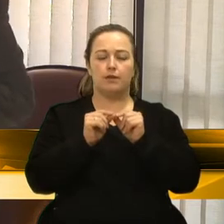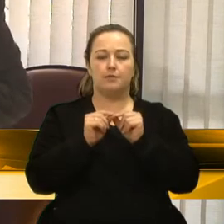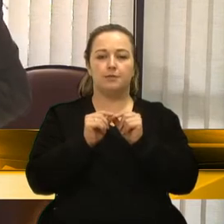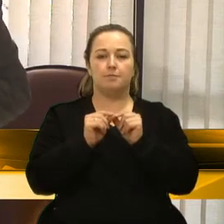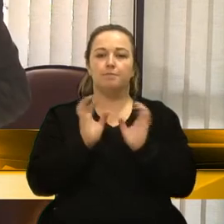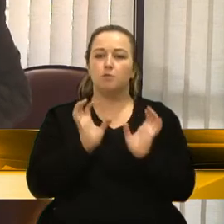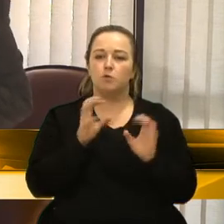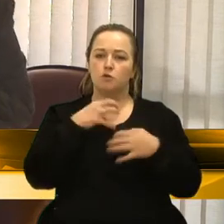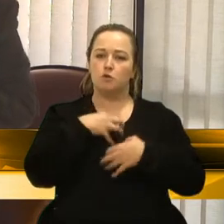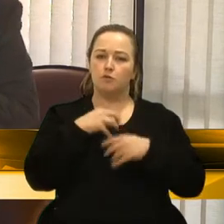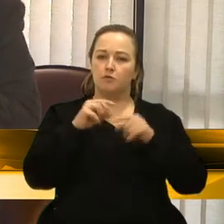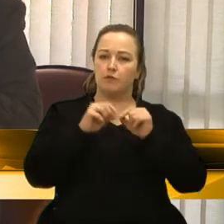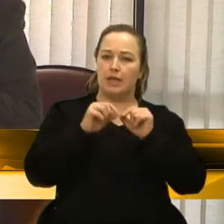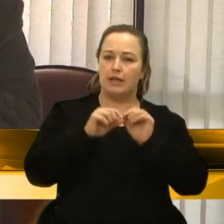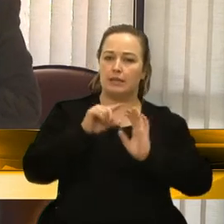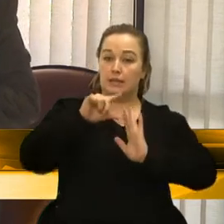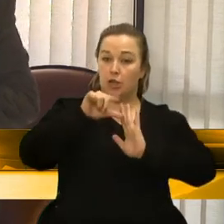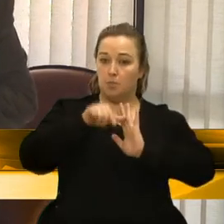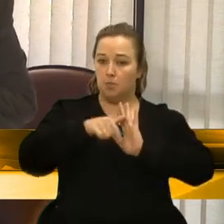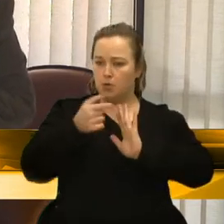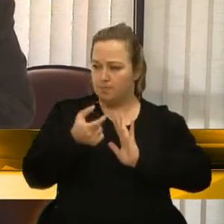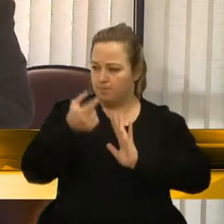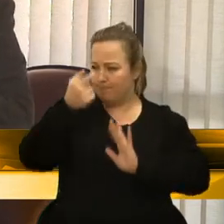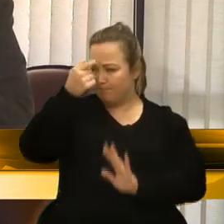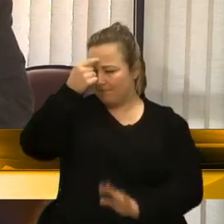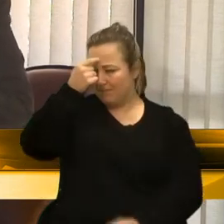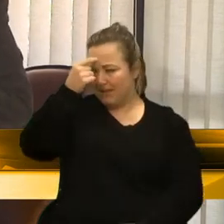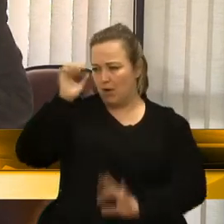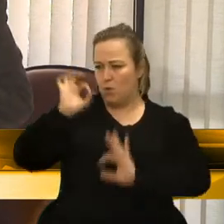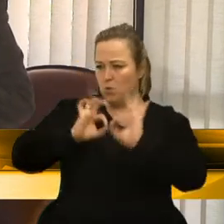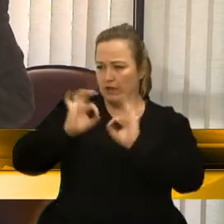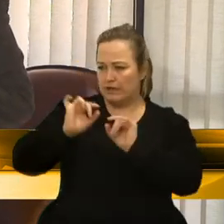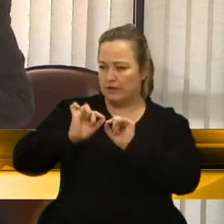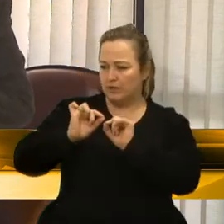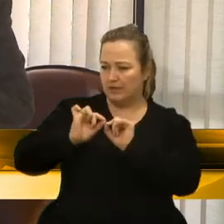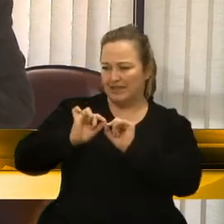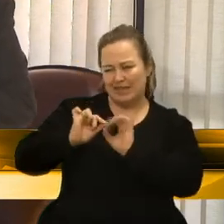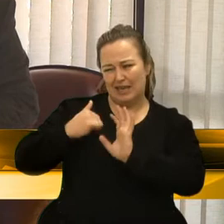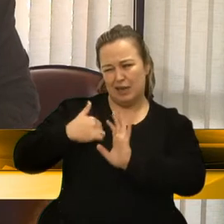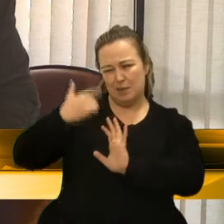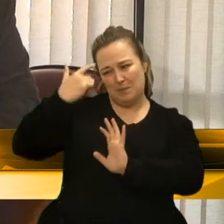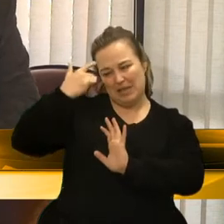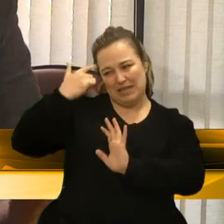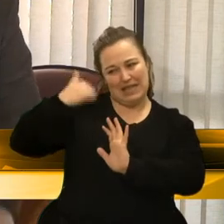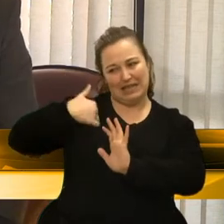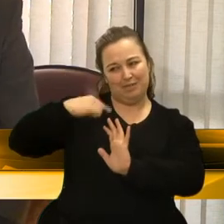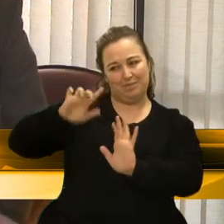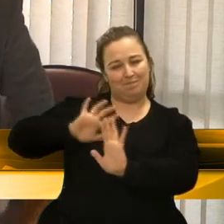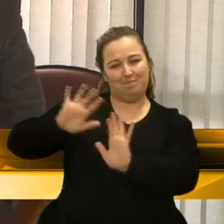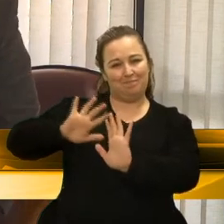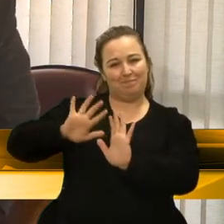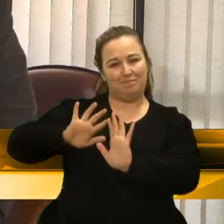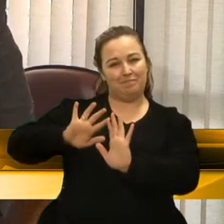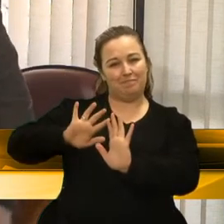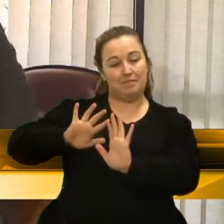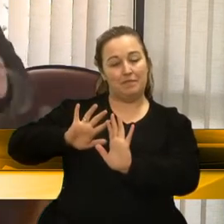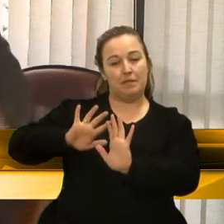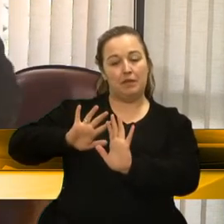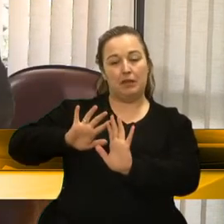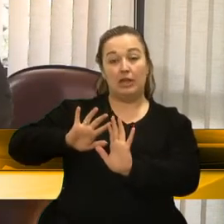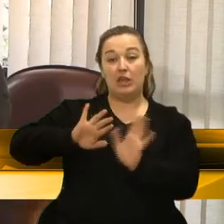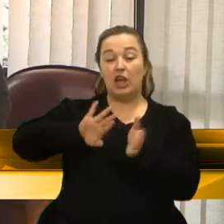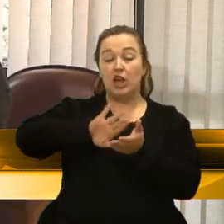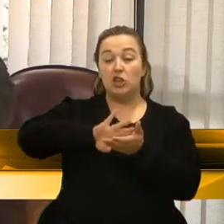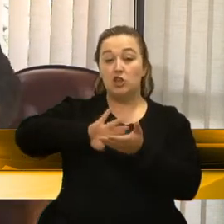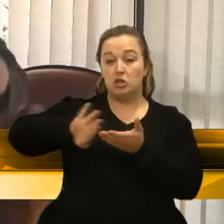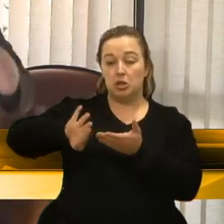coisa, depois consciente vê que acha que não é bem isso, então, a postura da mesa... Então, eu quero parabenizar os cinco vereadores